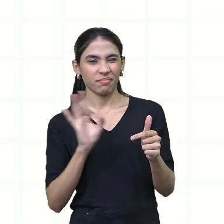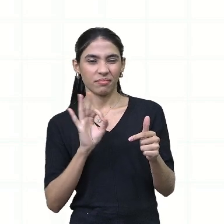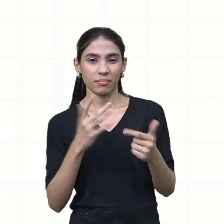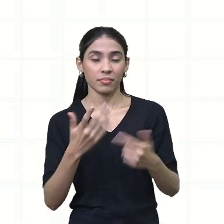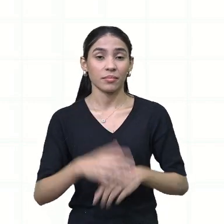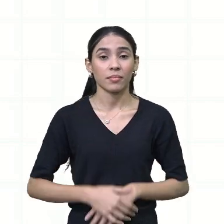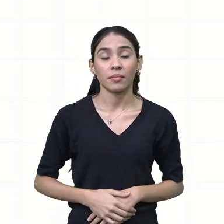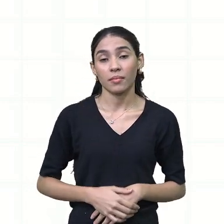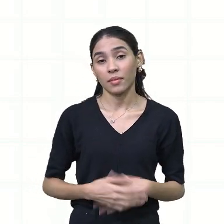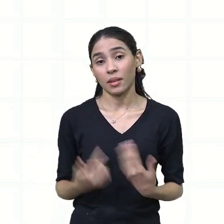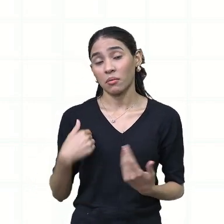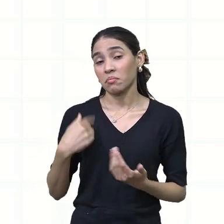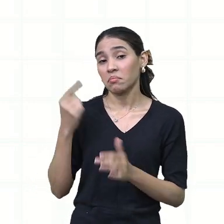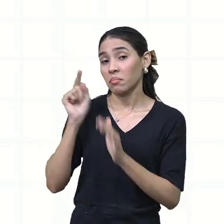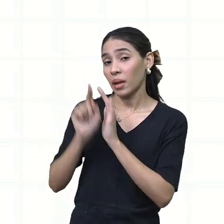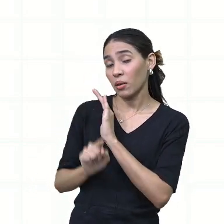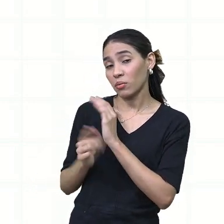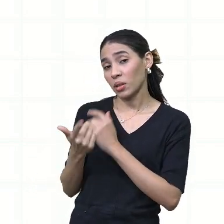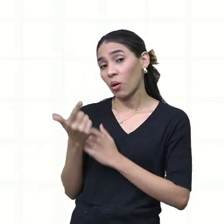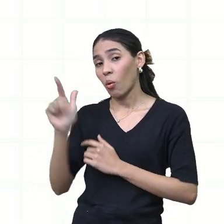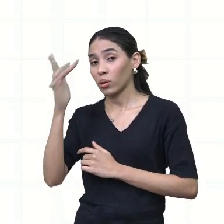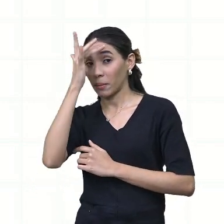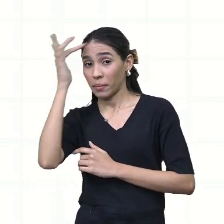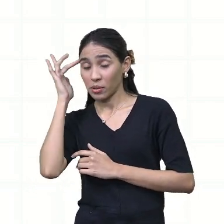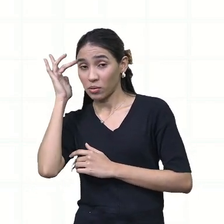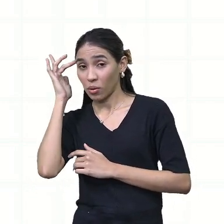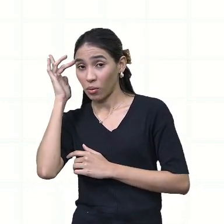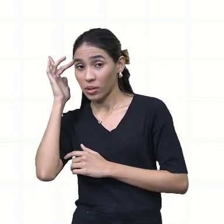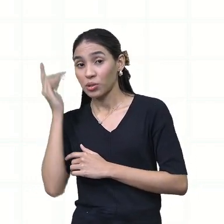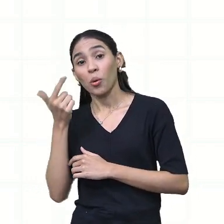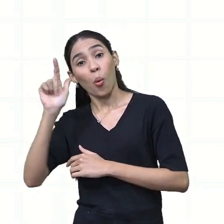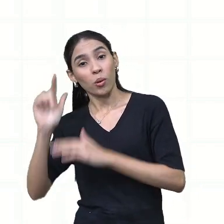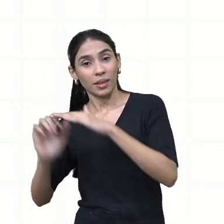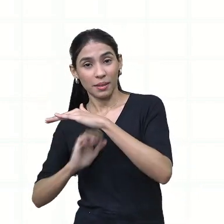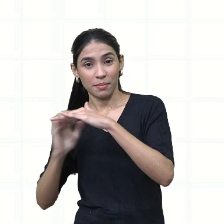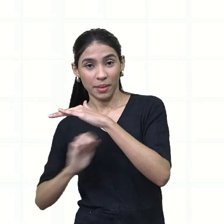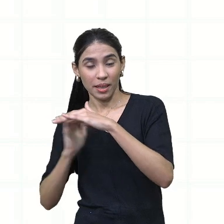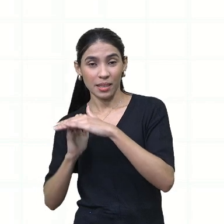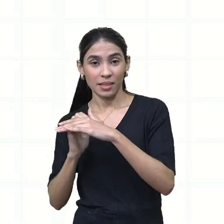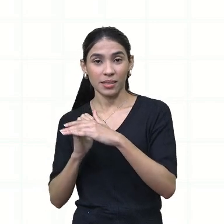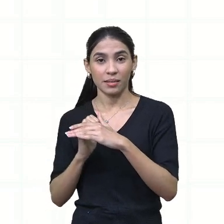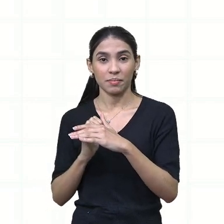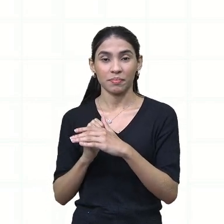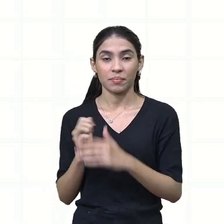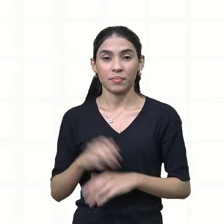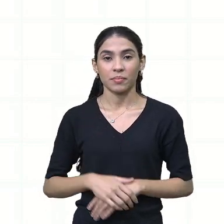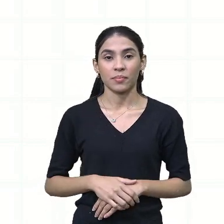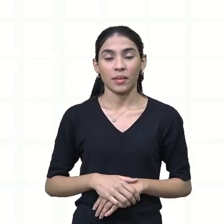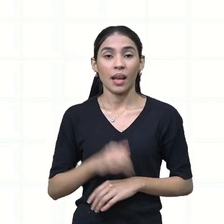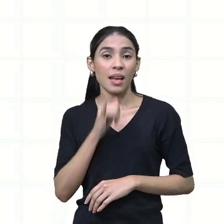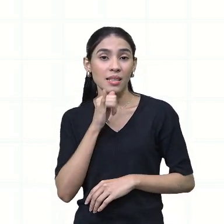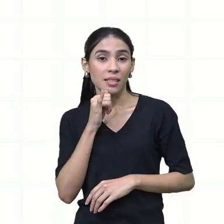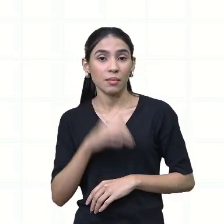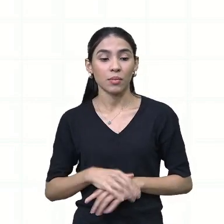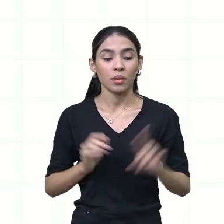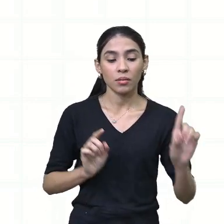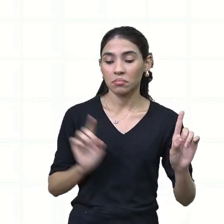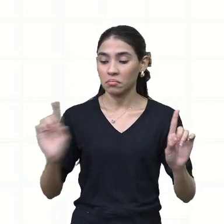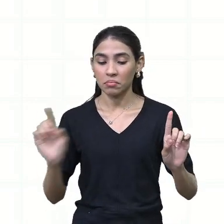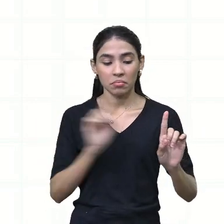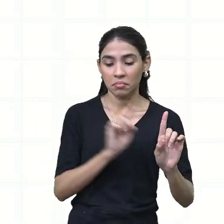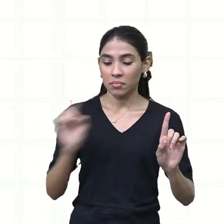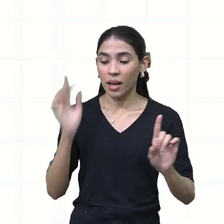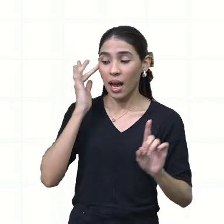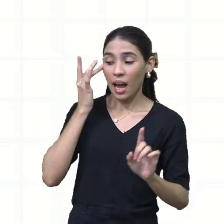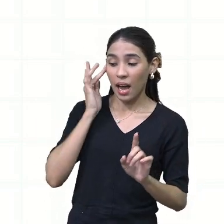e aí faz a indagação com o outro que trabalha em outro emprego e um quer que o outro ache que